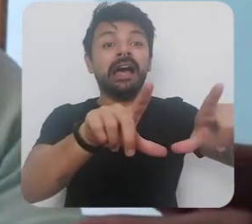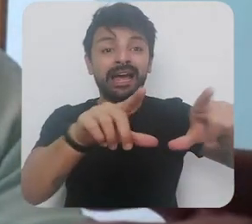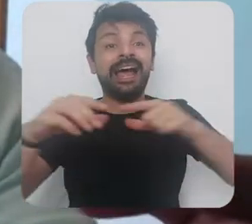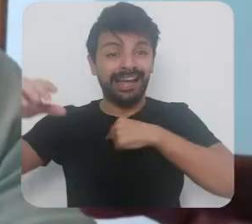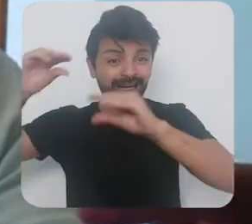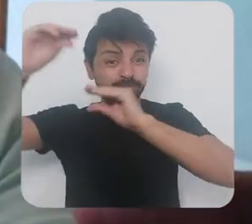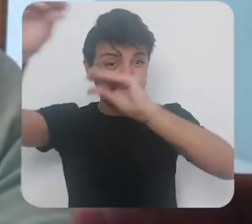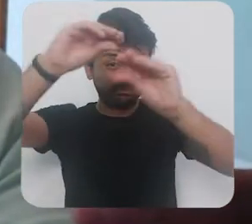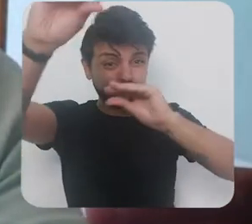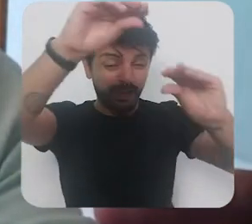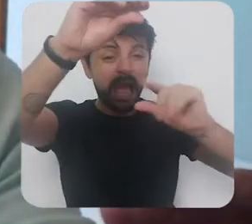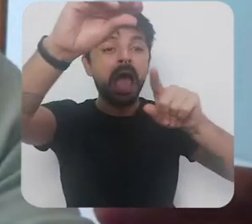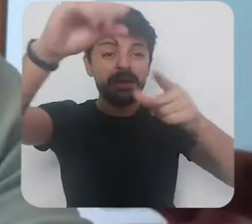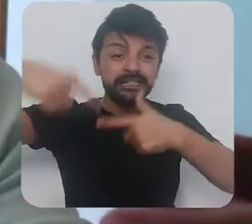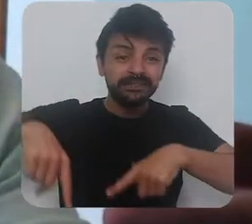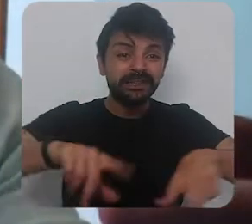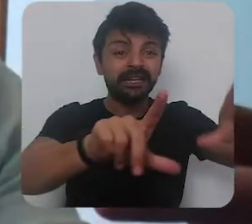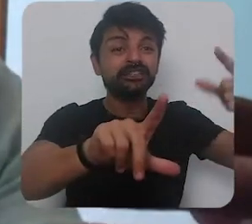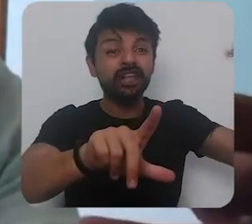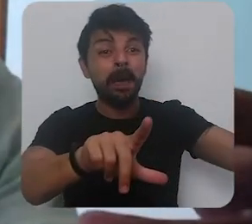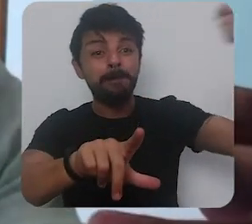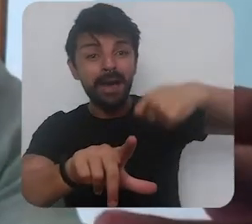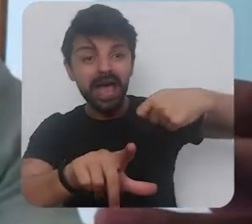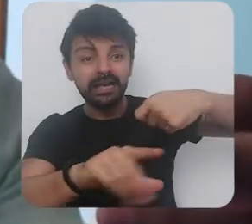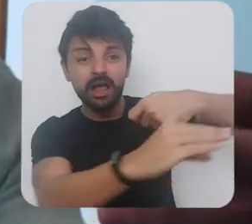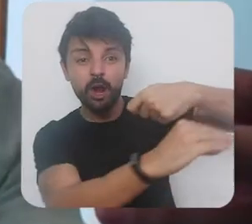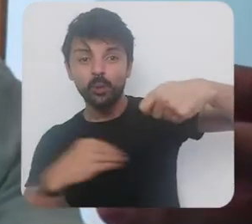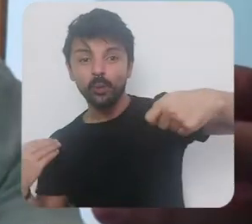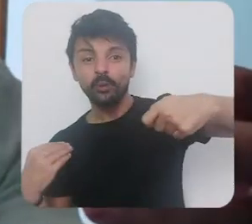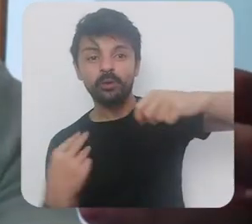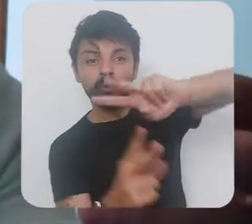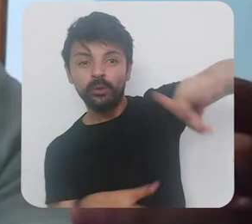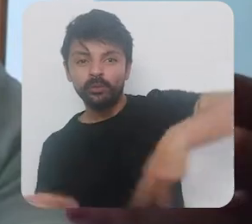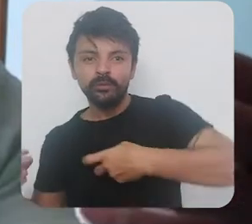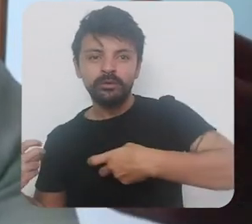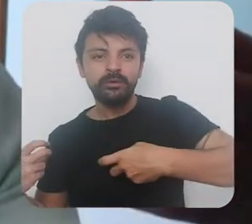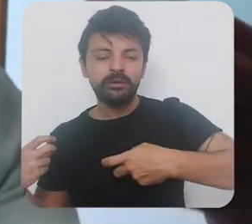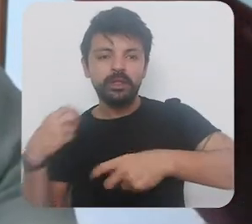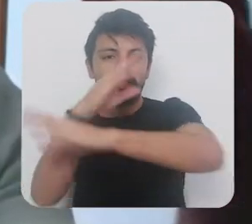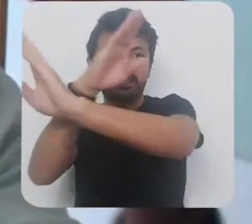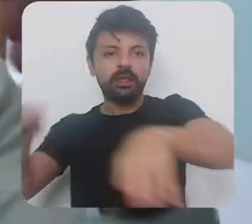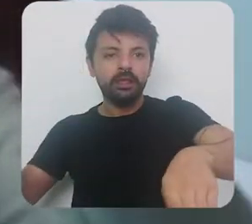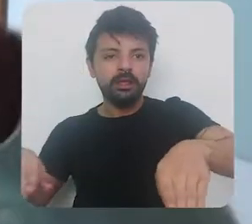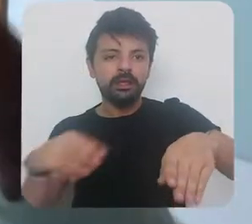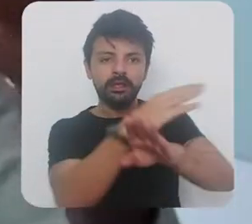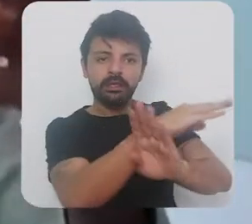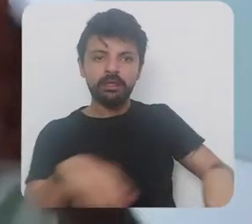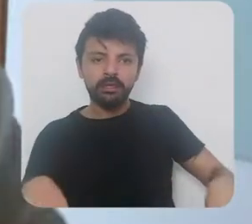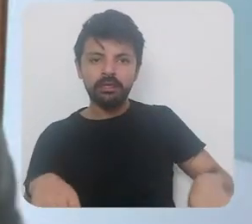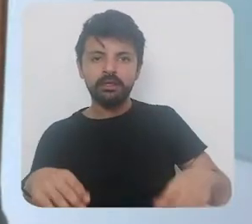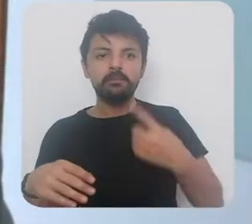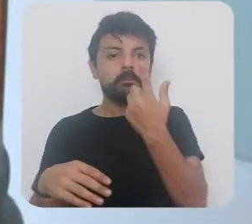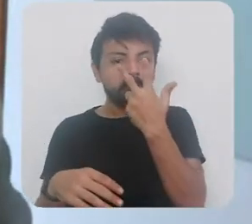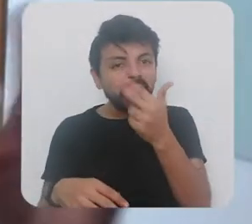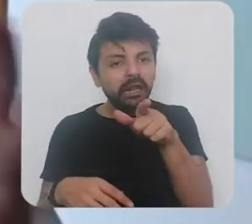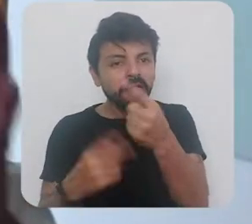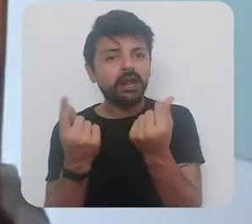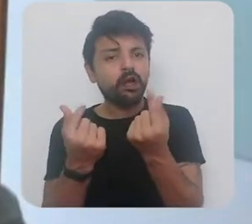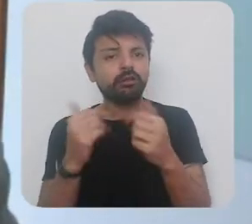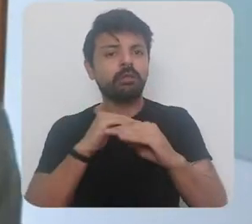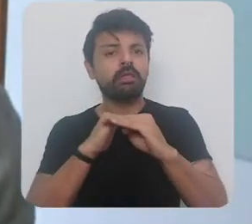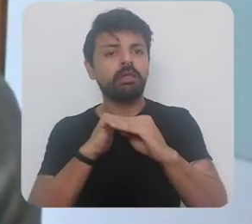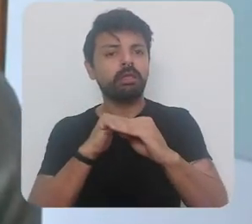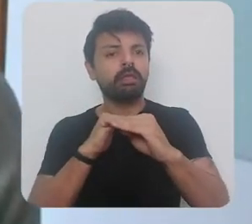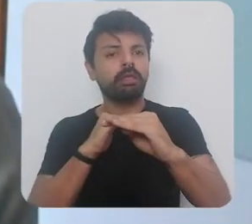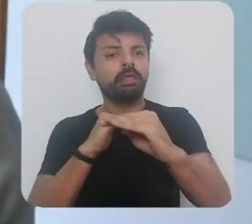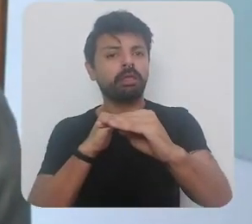vendendo o título do mercado ele tira a liquidez do mercado e isso tem um efeito contracionista os dois se anulam e a economia mais ou